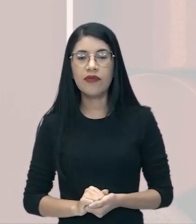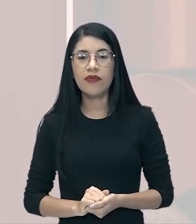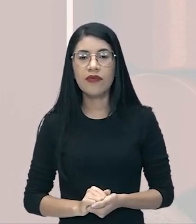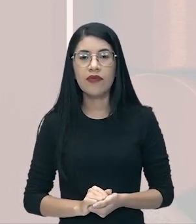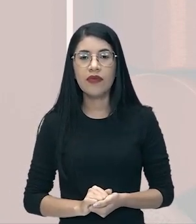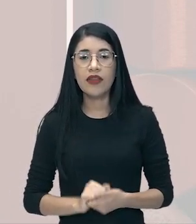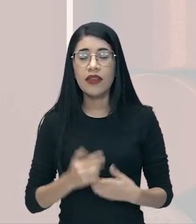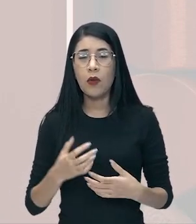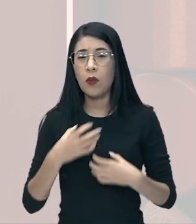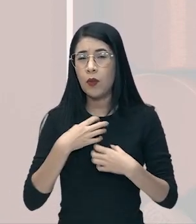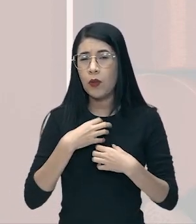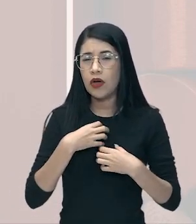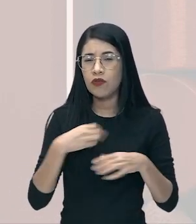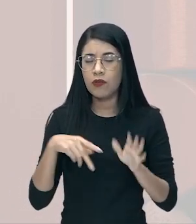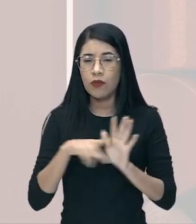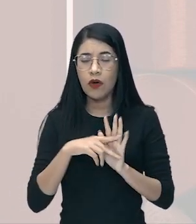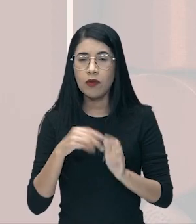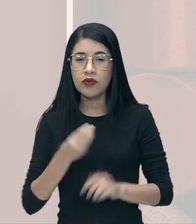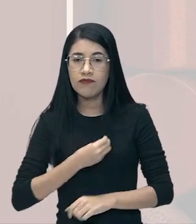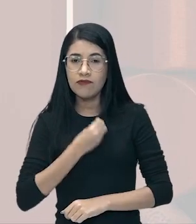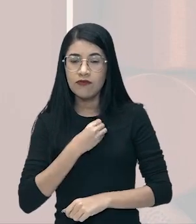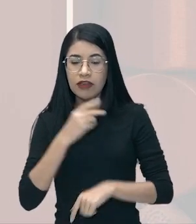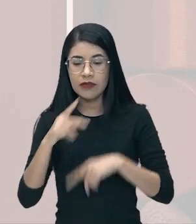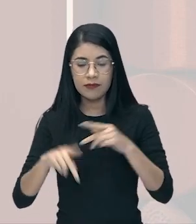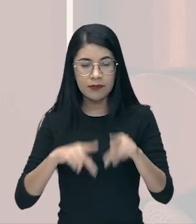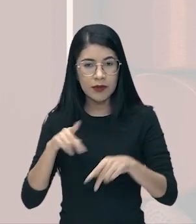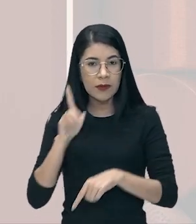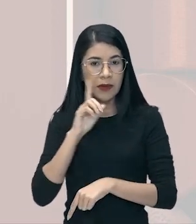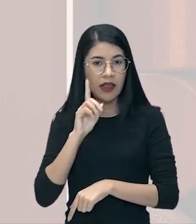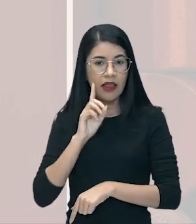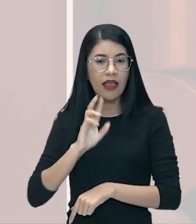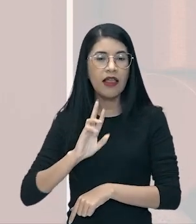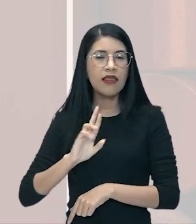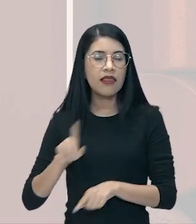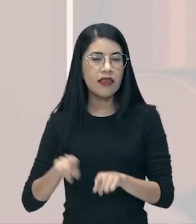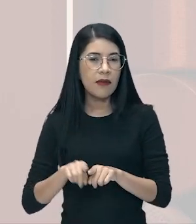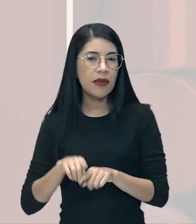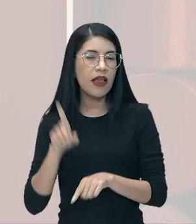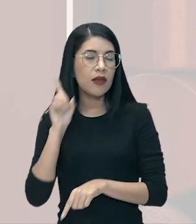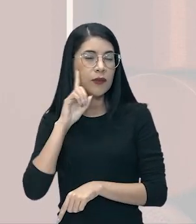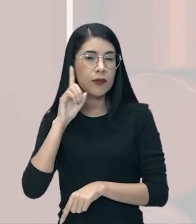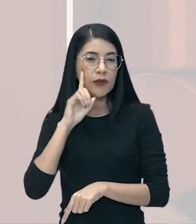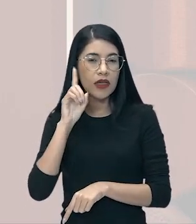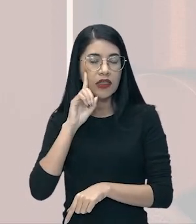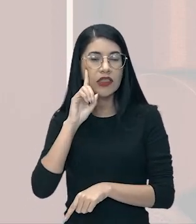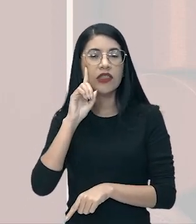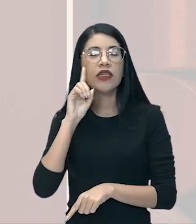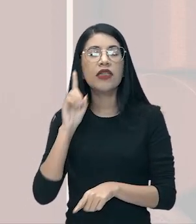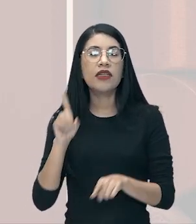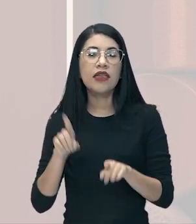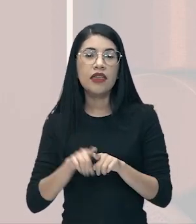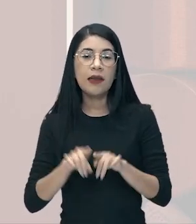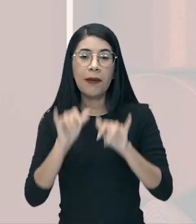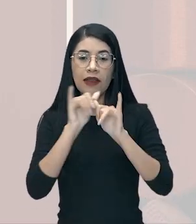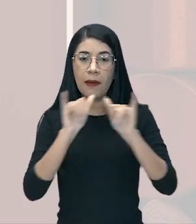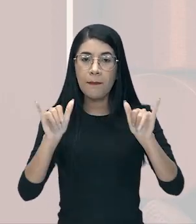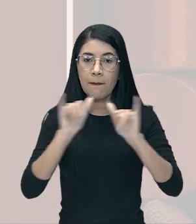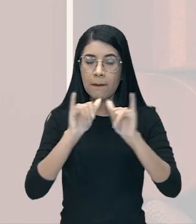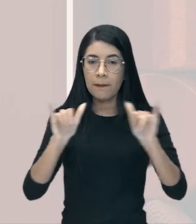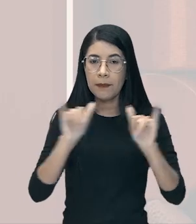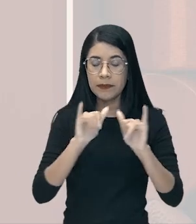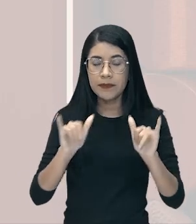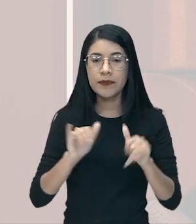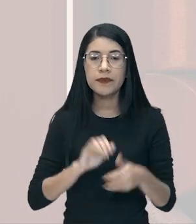estava no cotidiano, na maneira prática dos americanos, como também estava na propaganda gente.